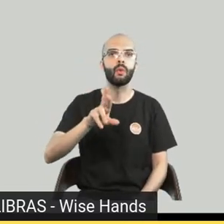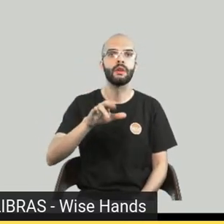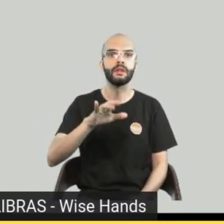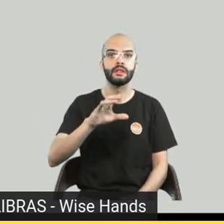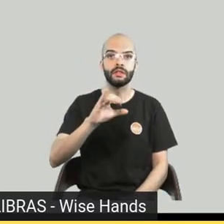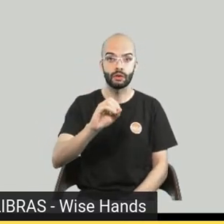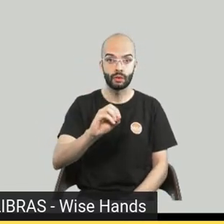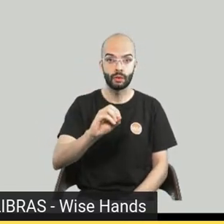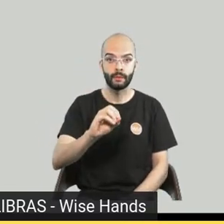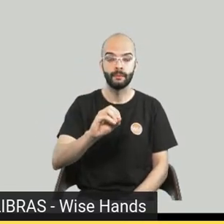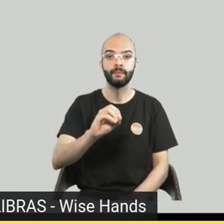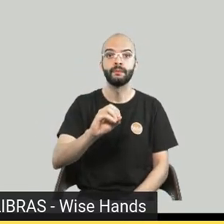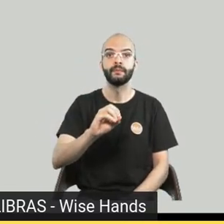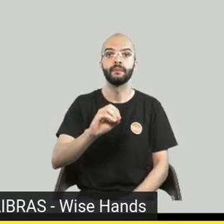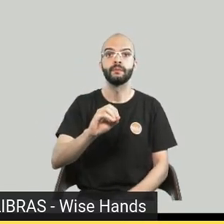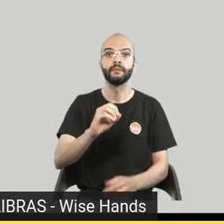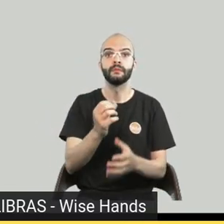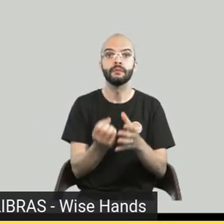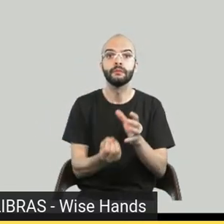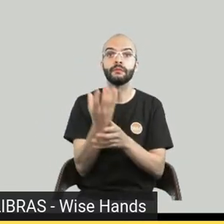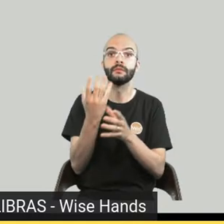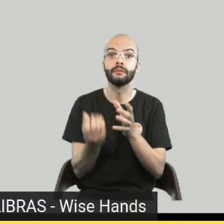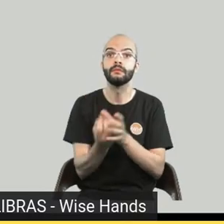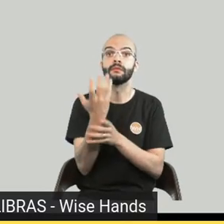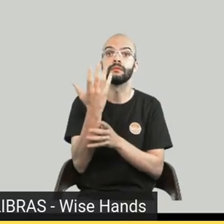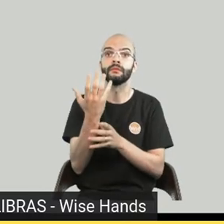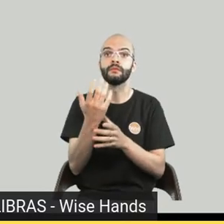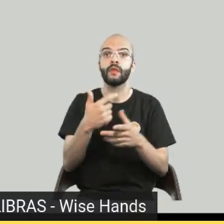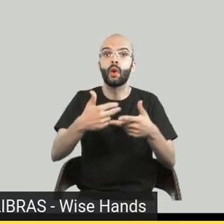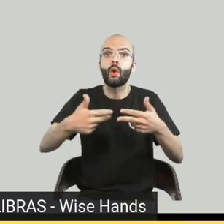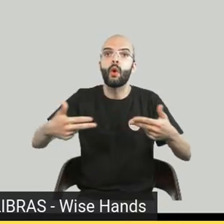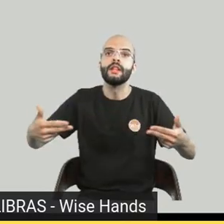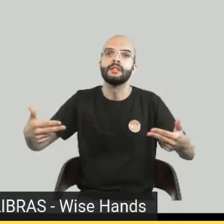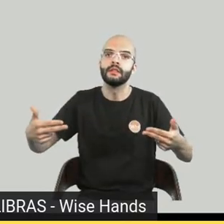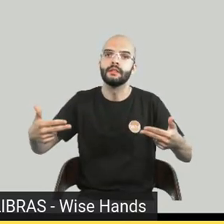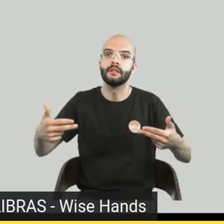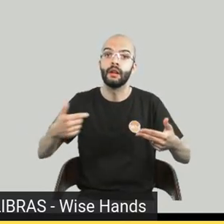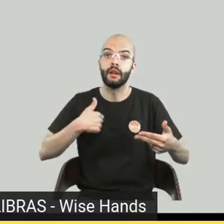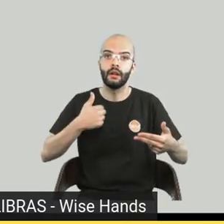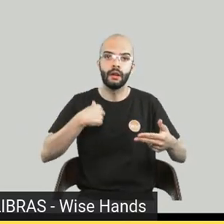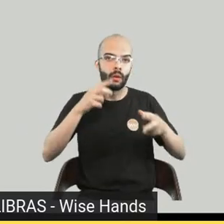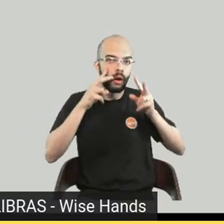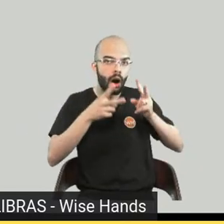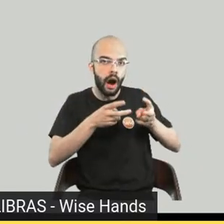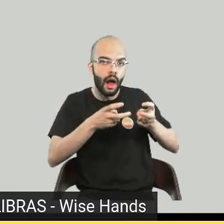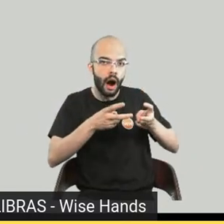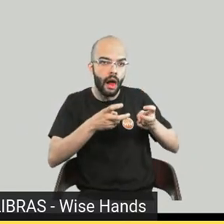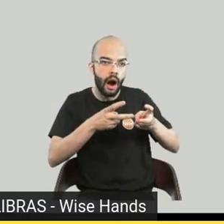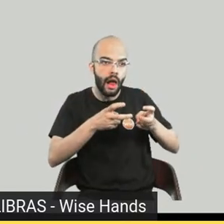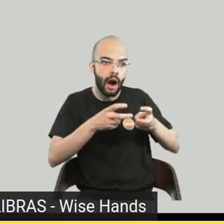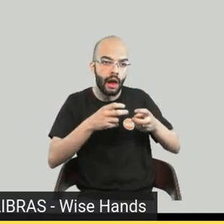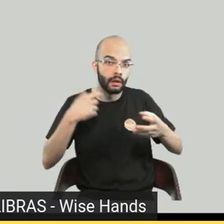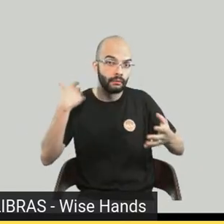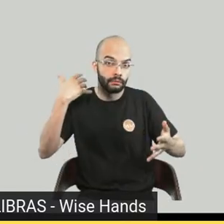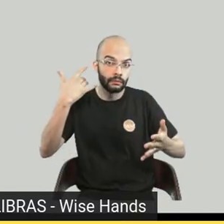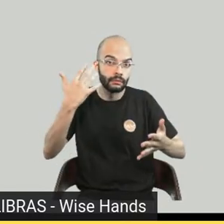para a gente fazer algumas coisas diferentes. Então, tudo surgiu disso daí, de uma conversa, de um bate-papo entre